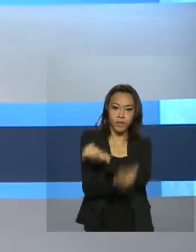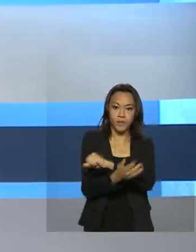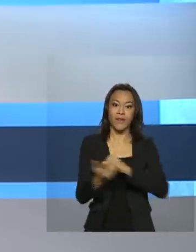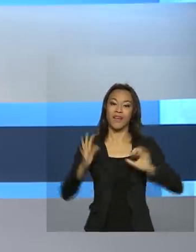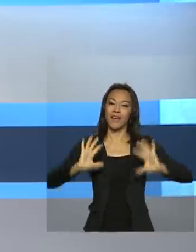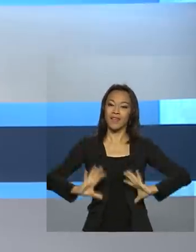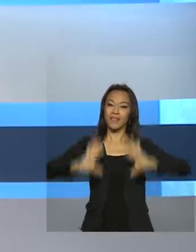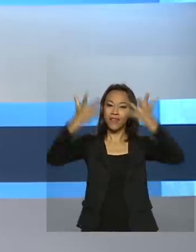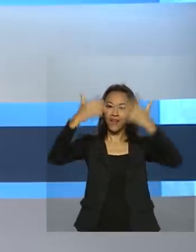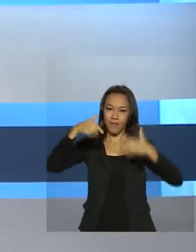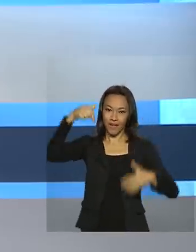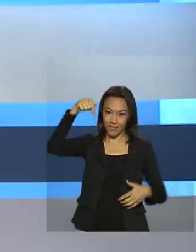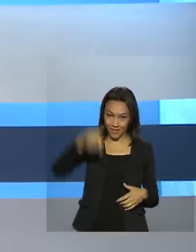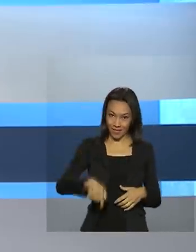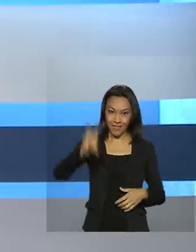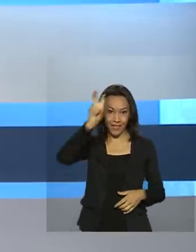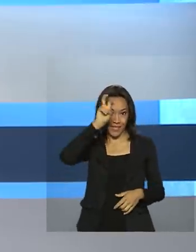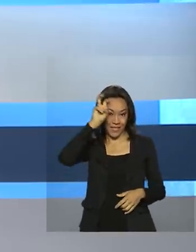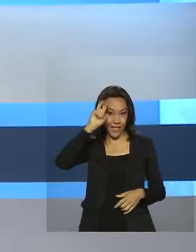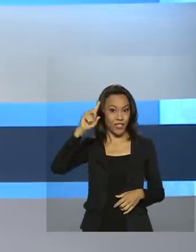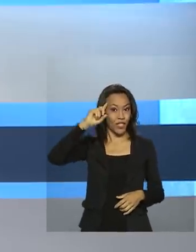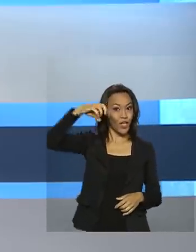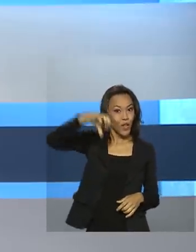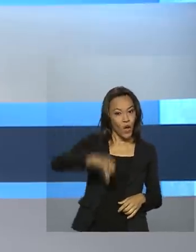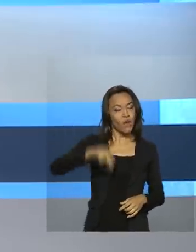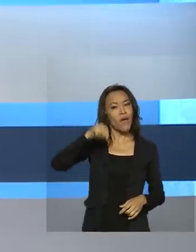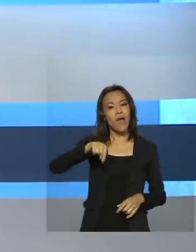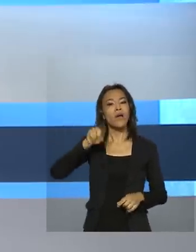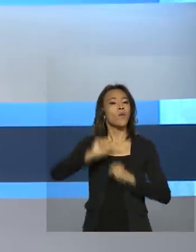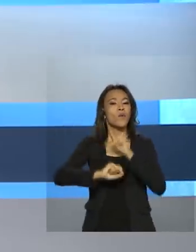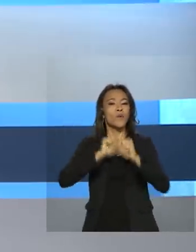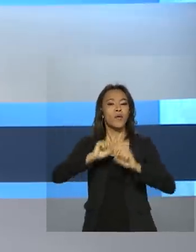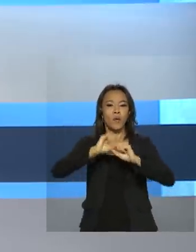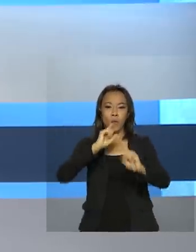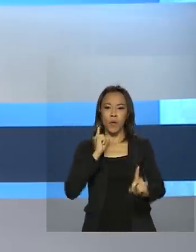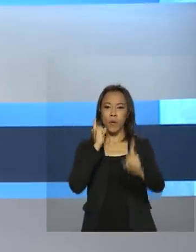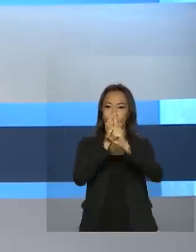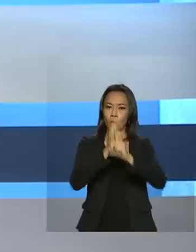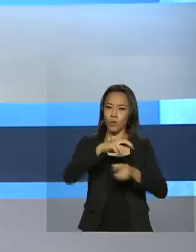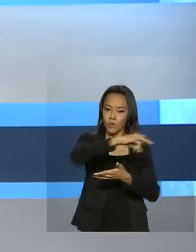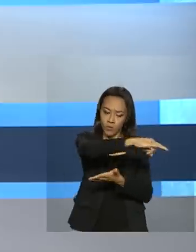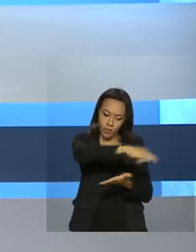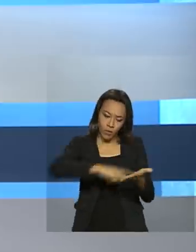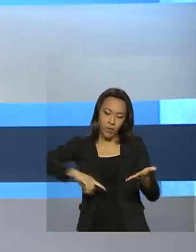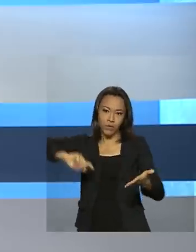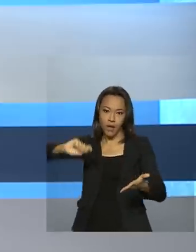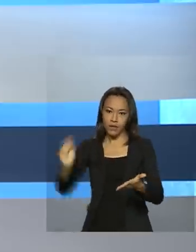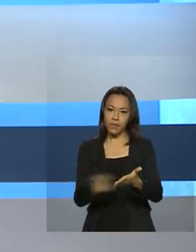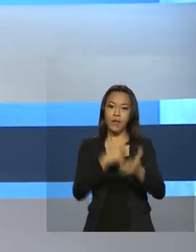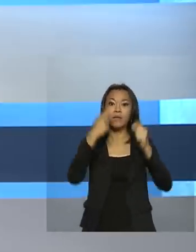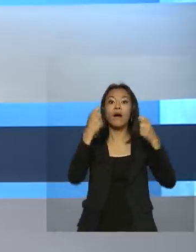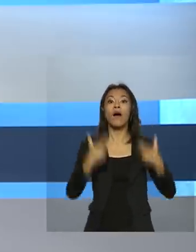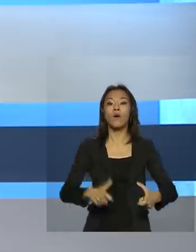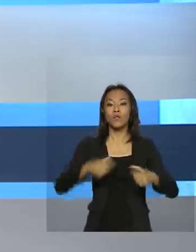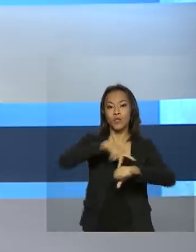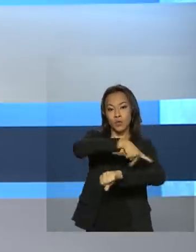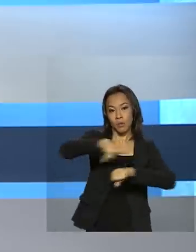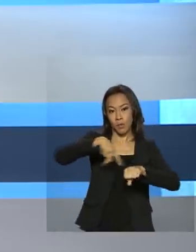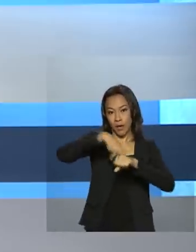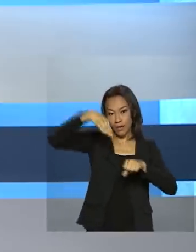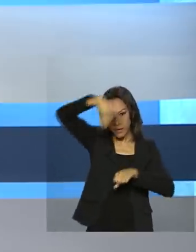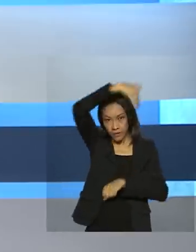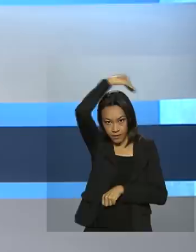9 de dezembro. A data é resultado de uma Convenção das Nações Unidas, assinada em 2003, no México, por países